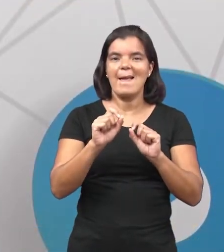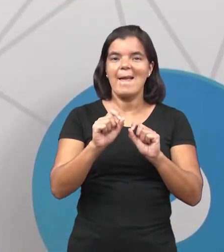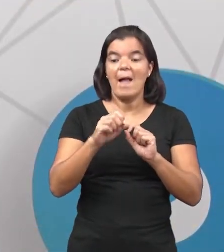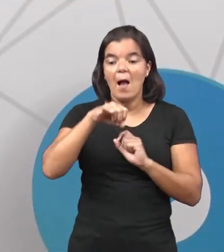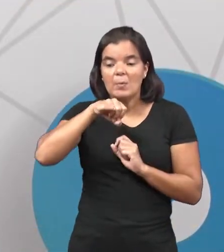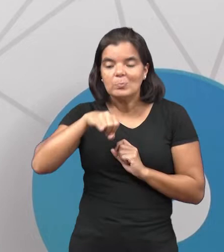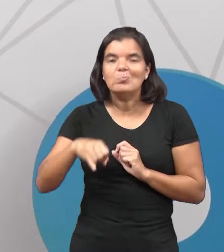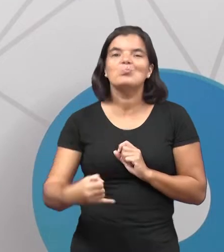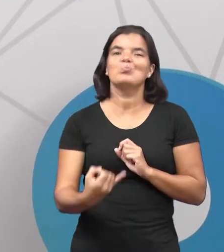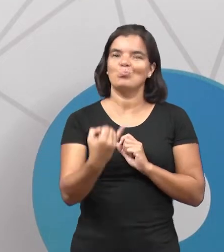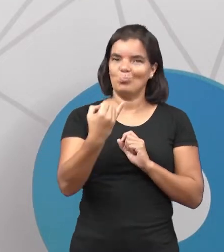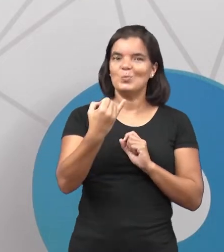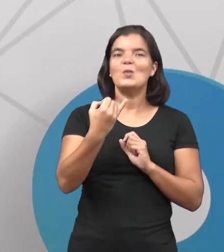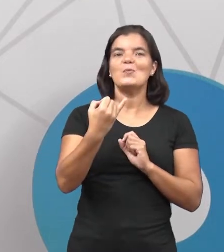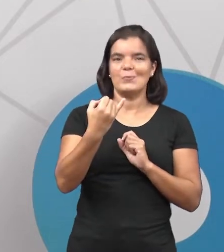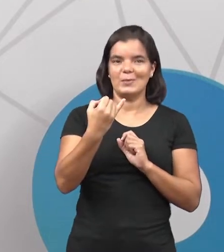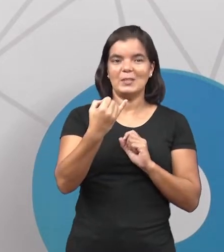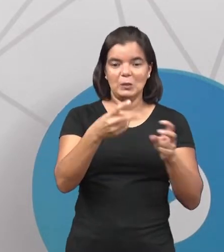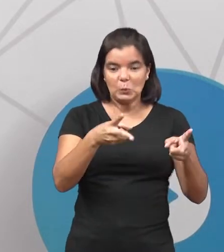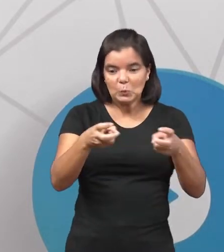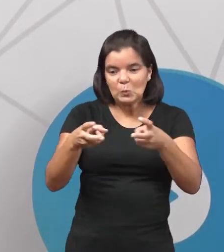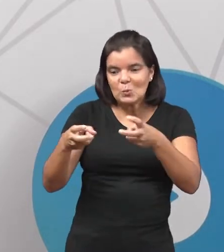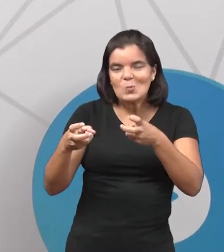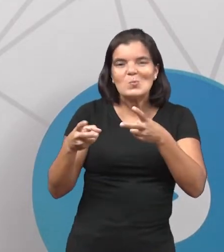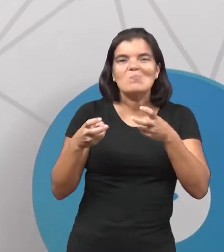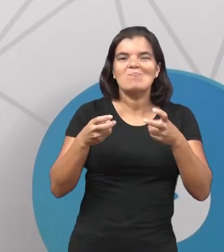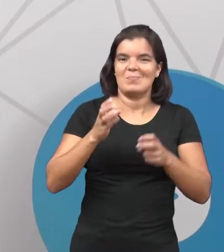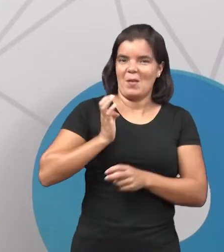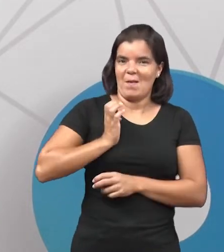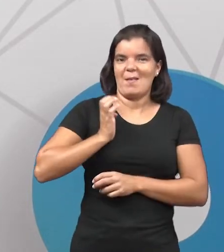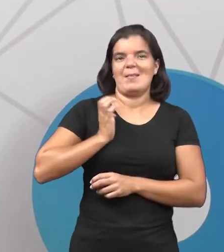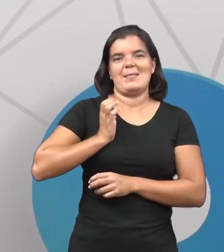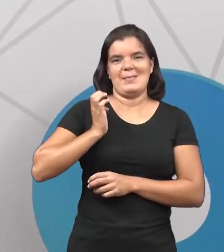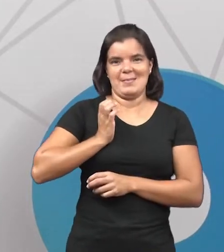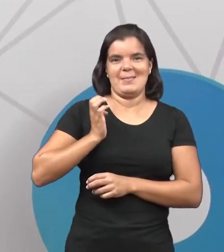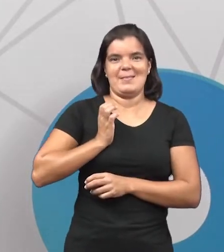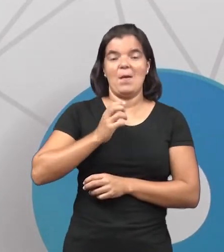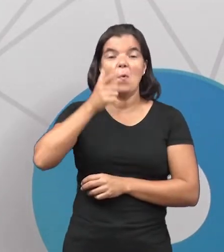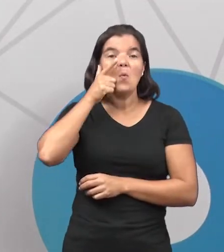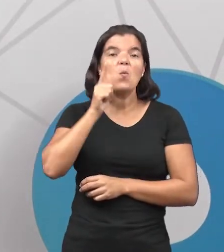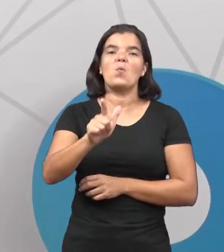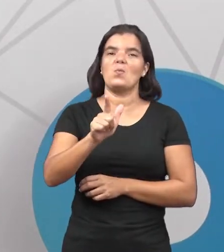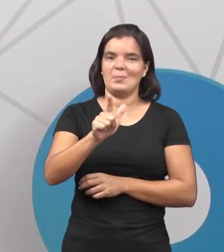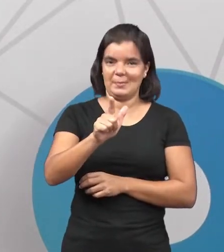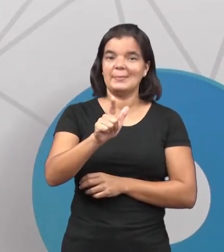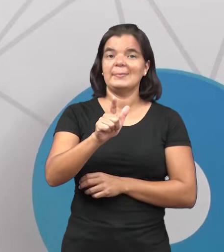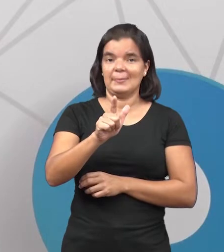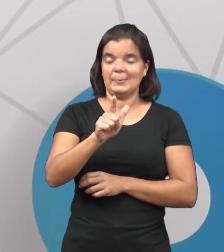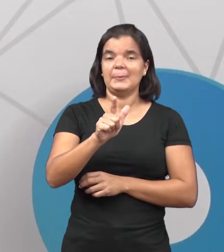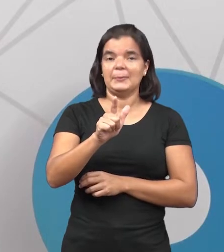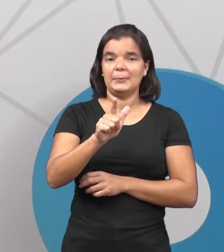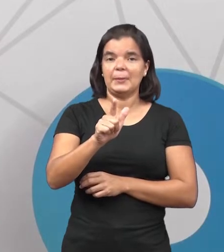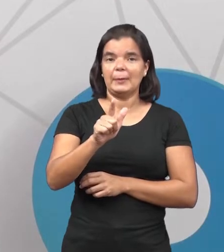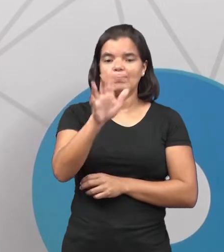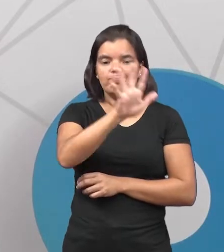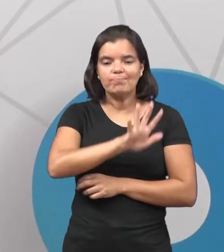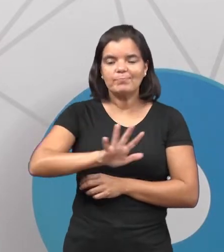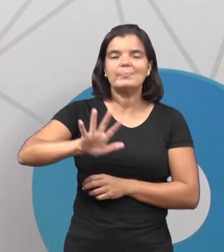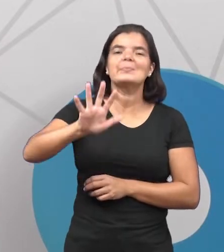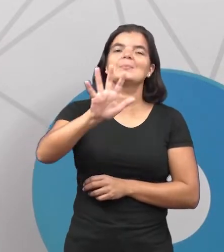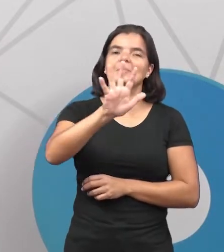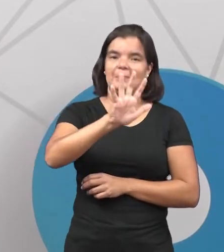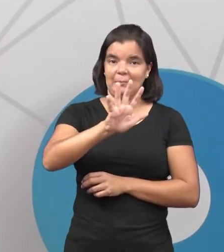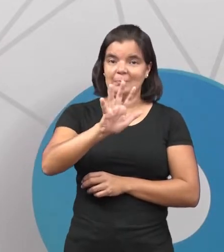é aproveitar daquele território, extrair as suas riquezas, né? Conseguir, de uma forma geral,